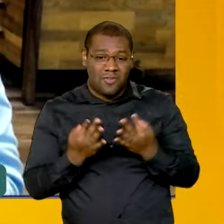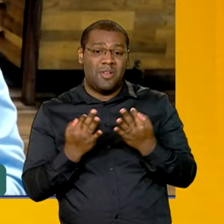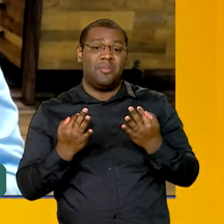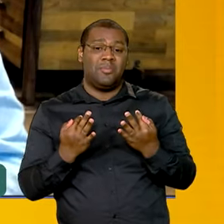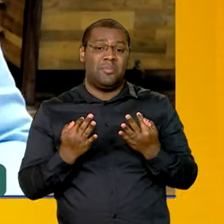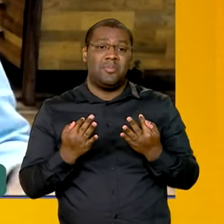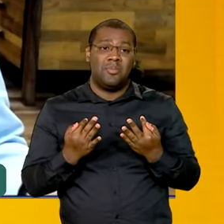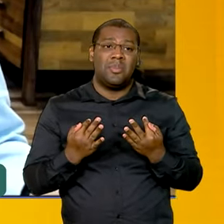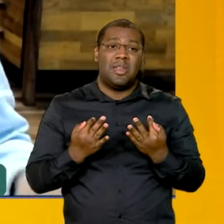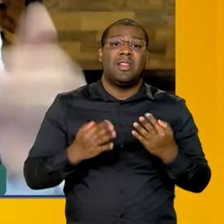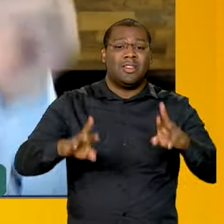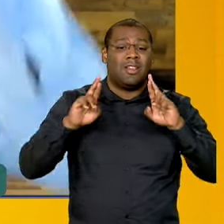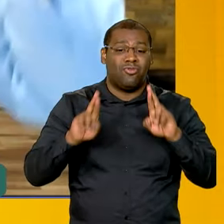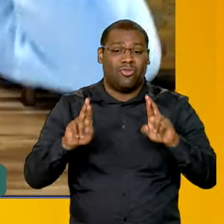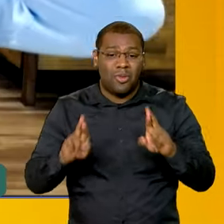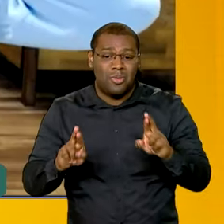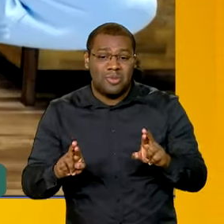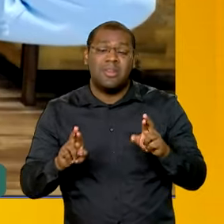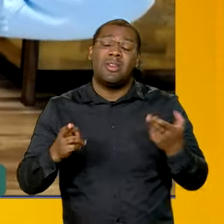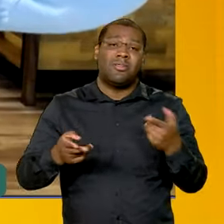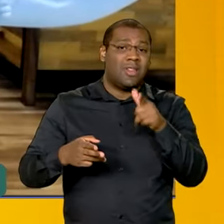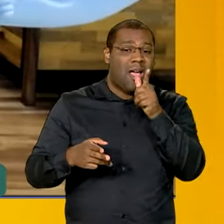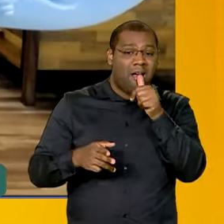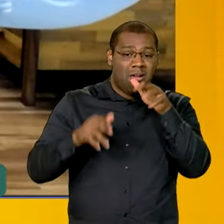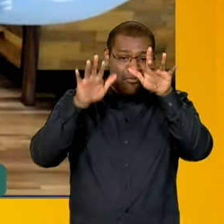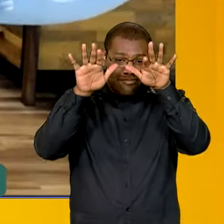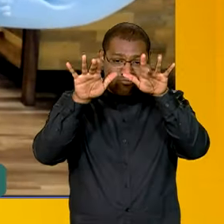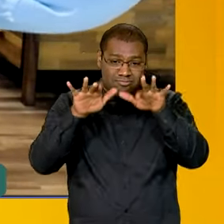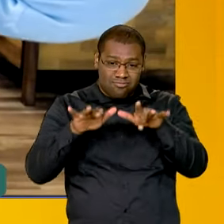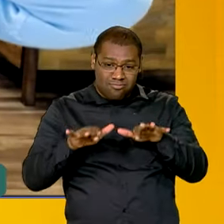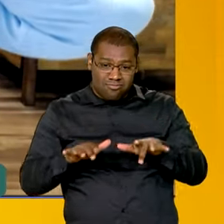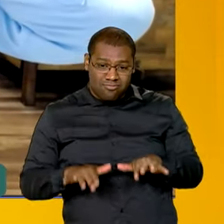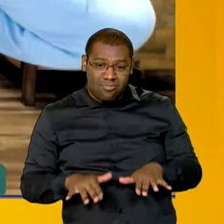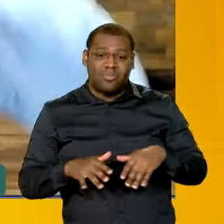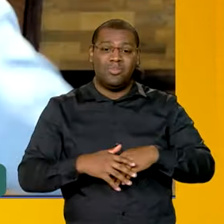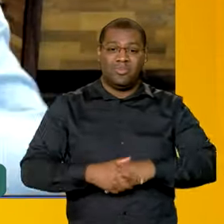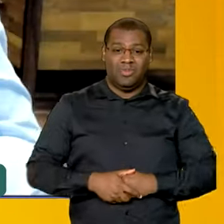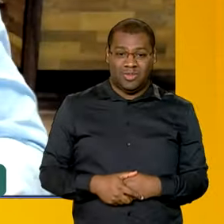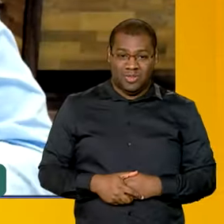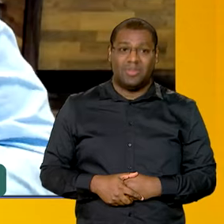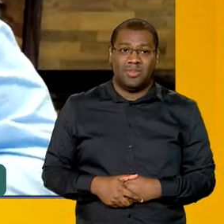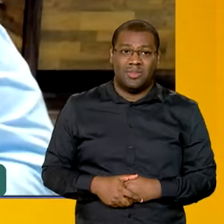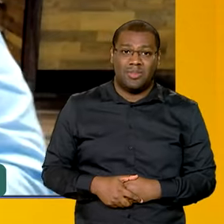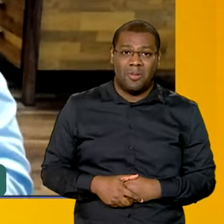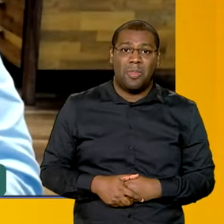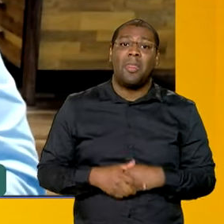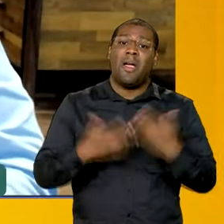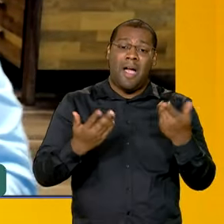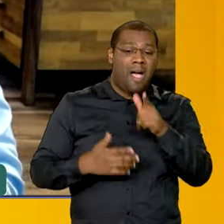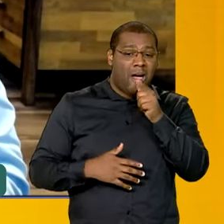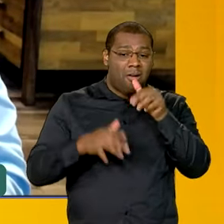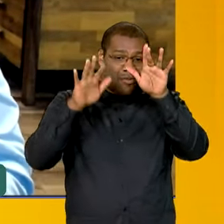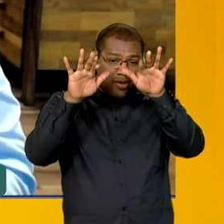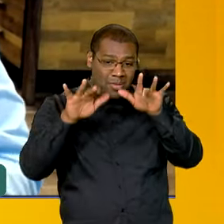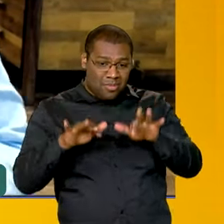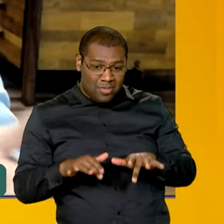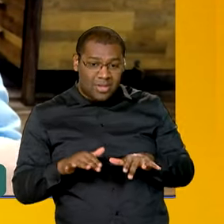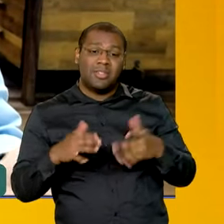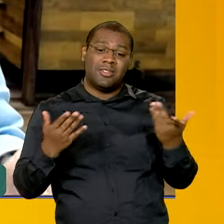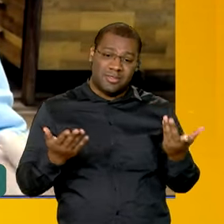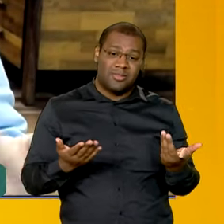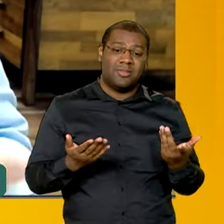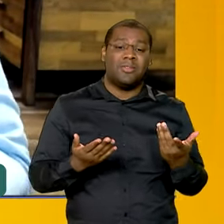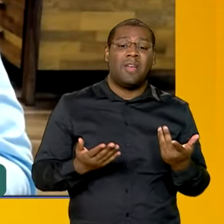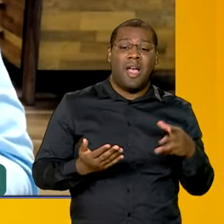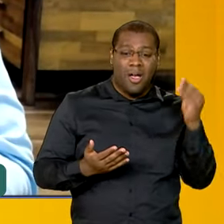reconstituir, recompor suas residências, a limpeza, que é a principal tarefa após as águas baixarem. A